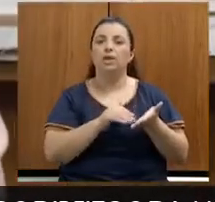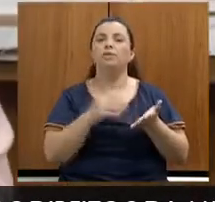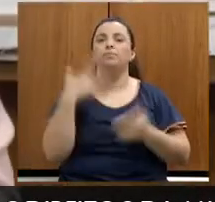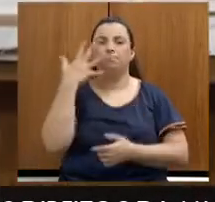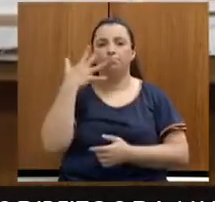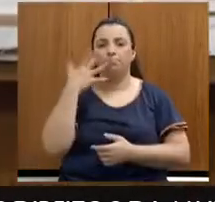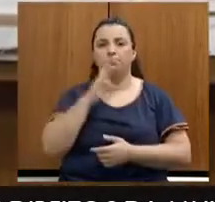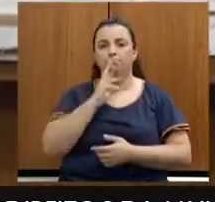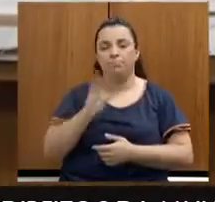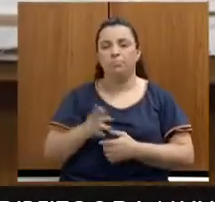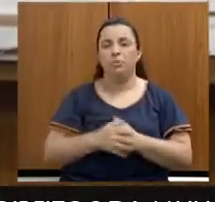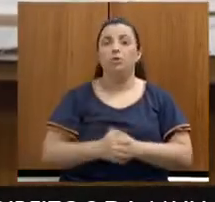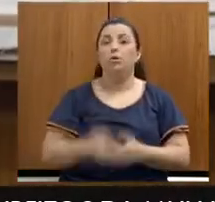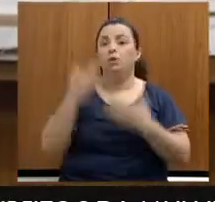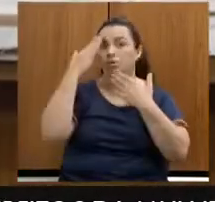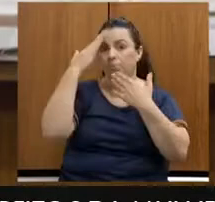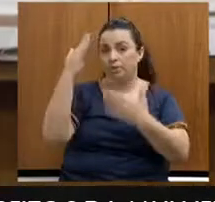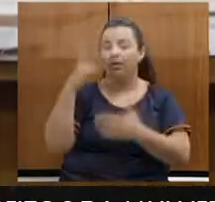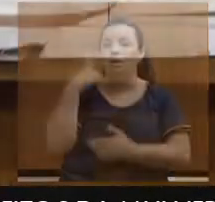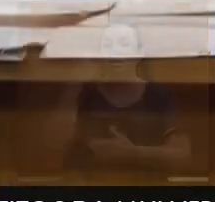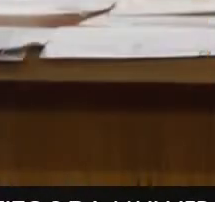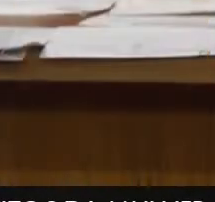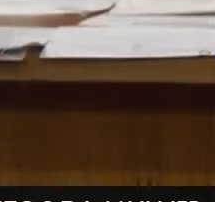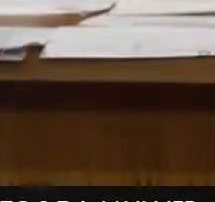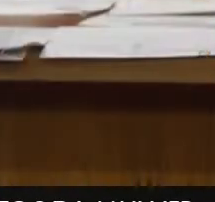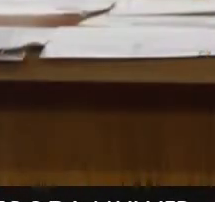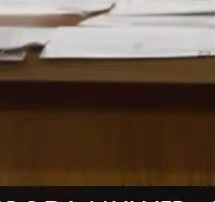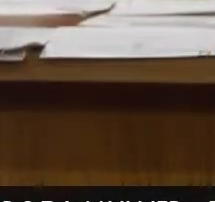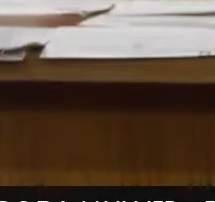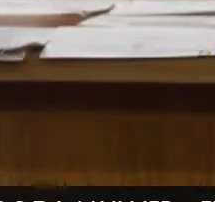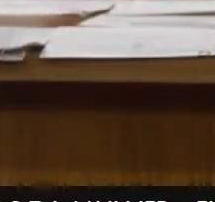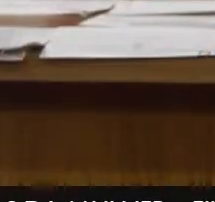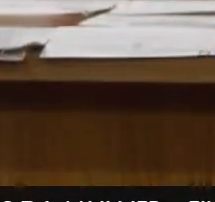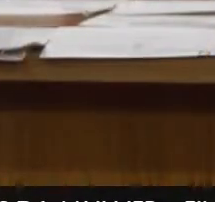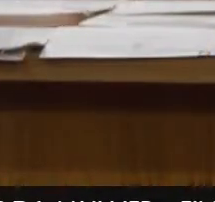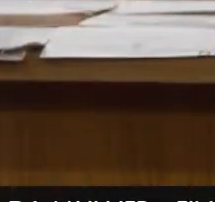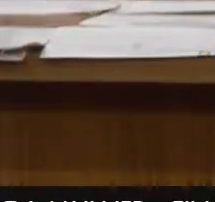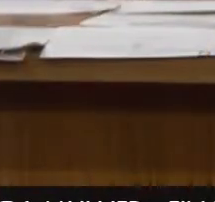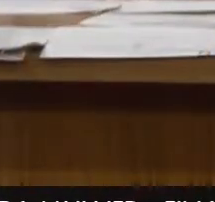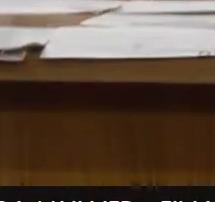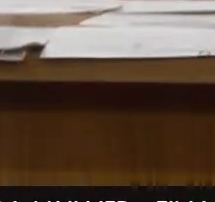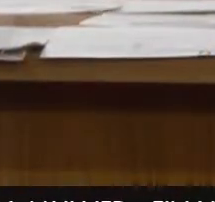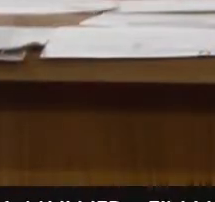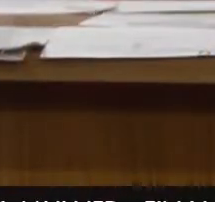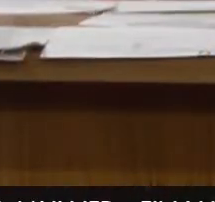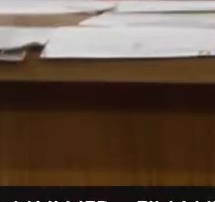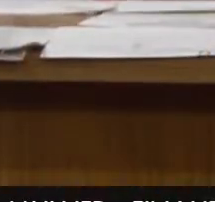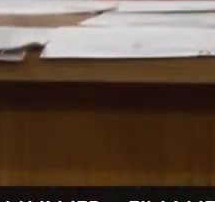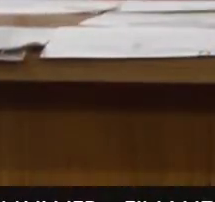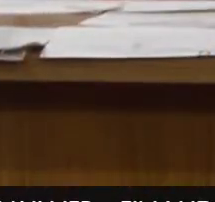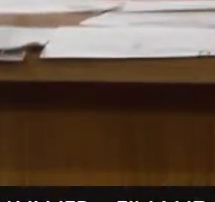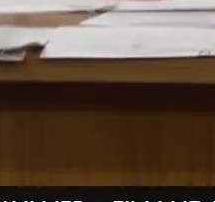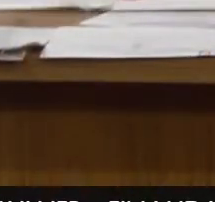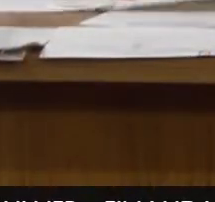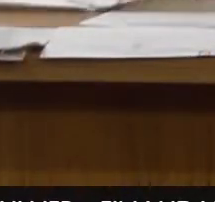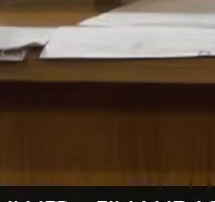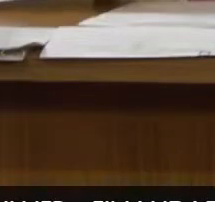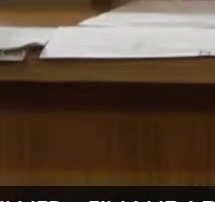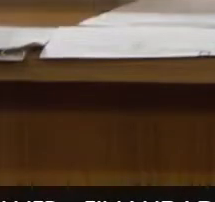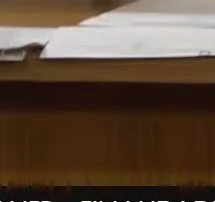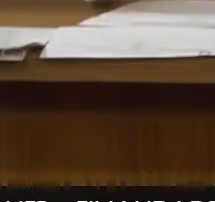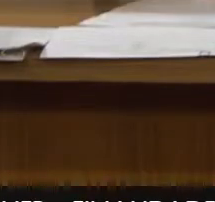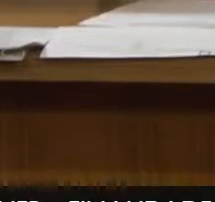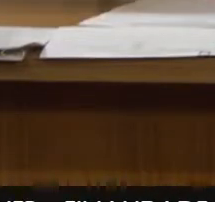deputado Zé Reis, pelas palavras. Para o ano que vem, nós temos extras, nós estamos melhorando o piso mineiro,